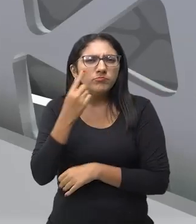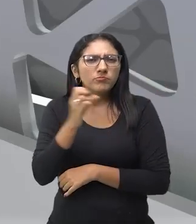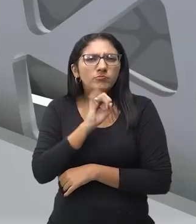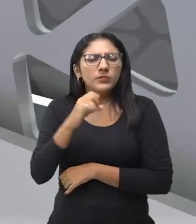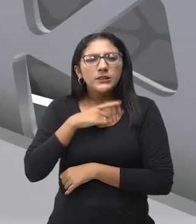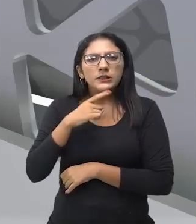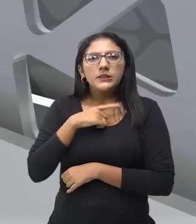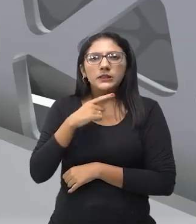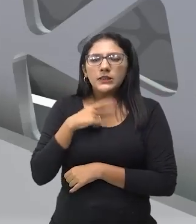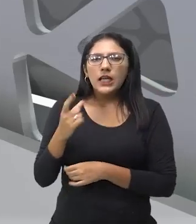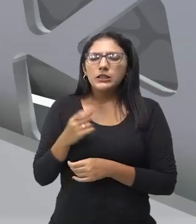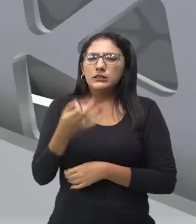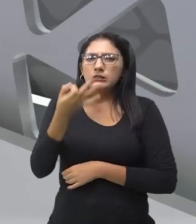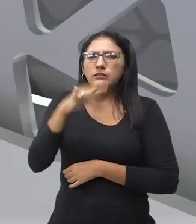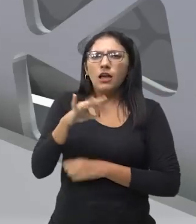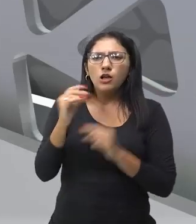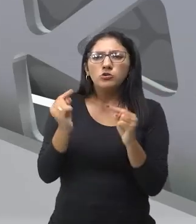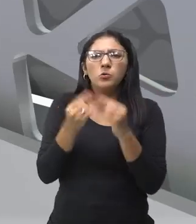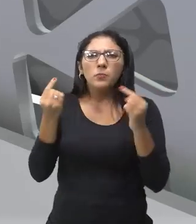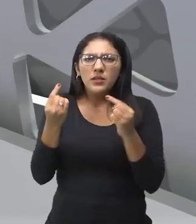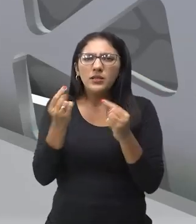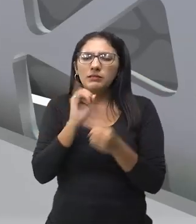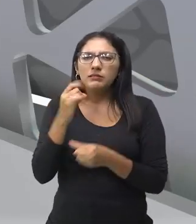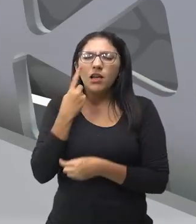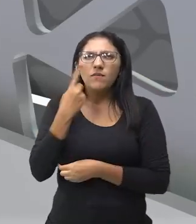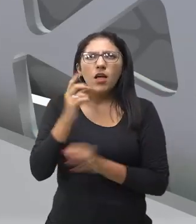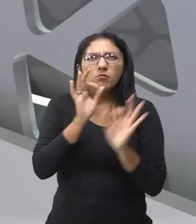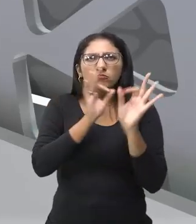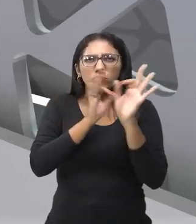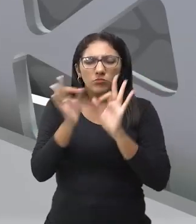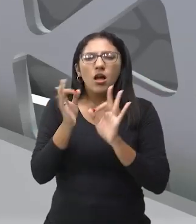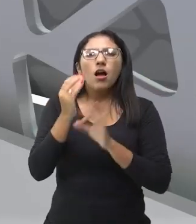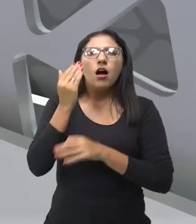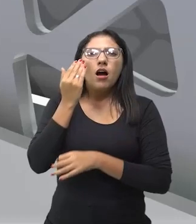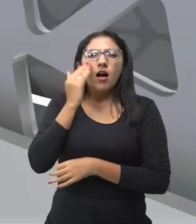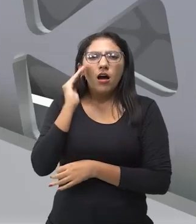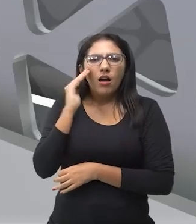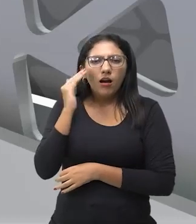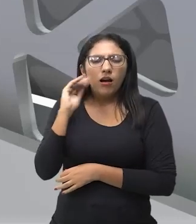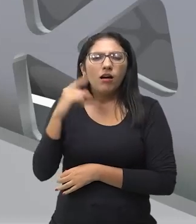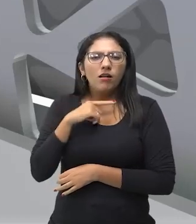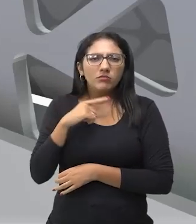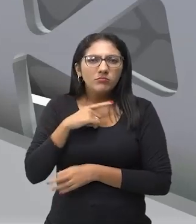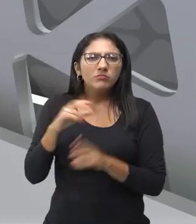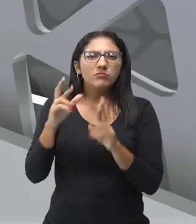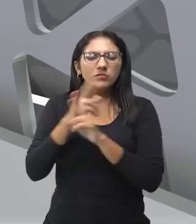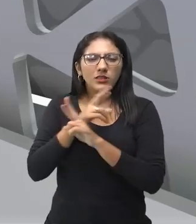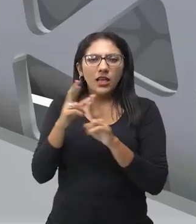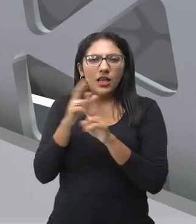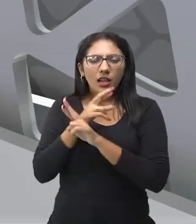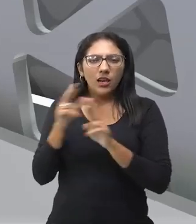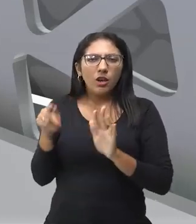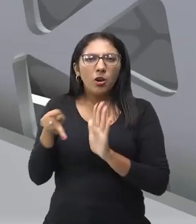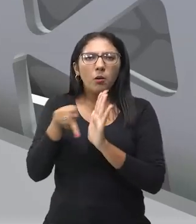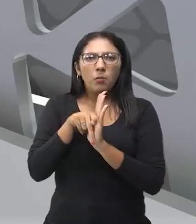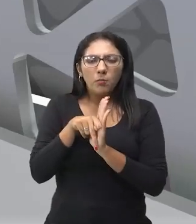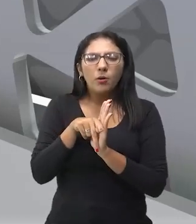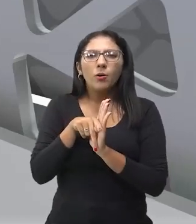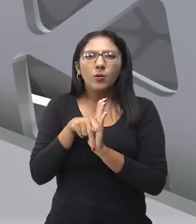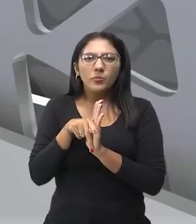essa ação, se realmente deu a impressão que eles estavam atravessando uma ponte ali,